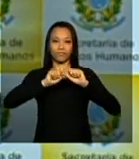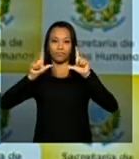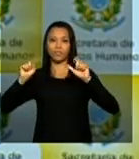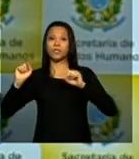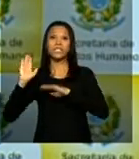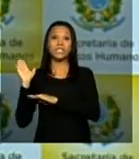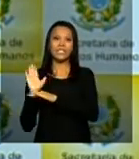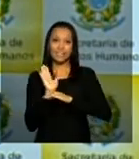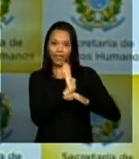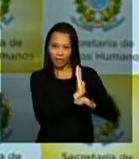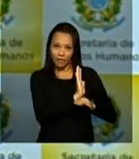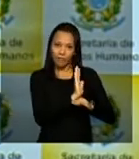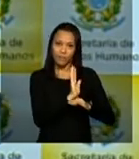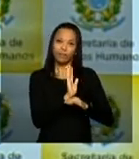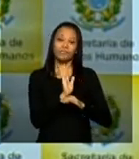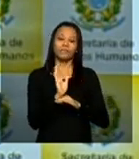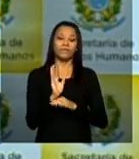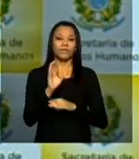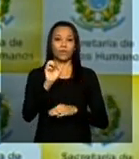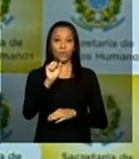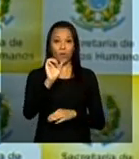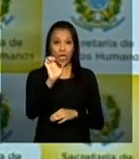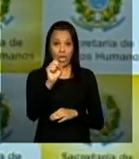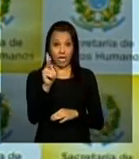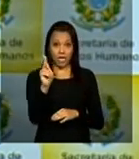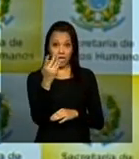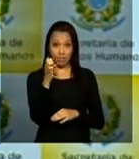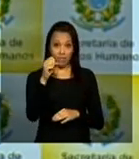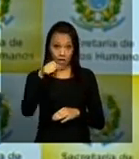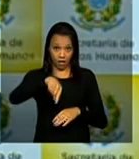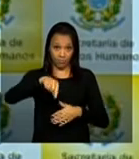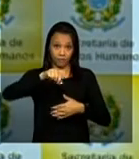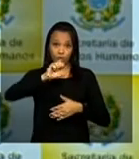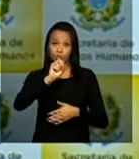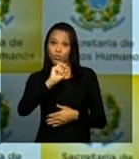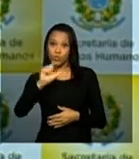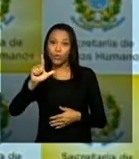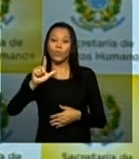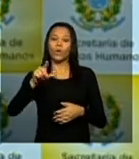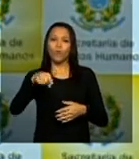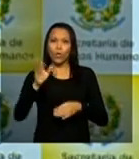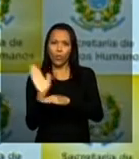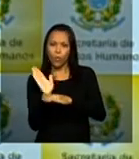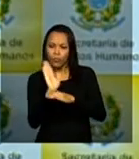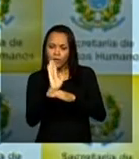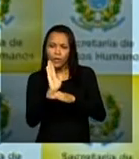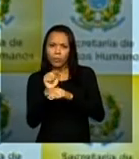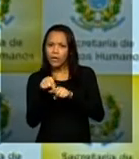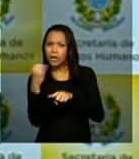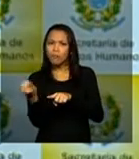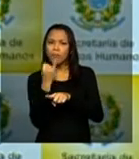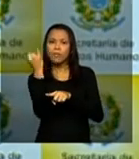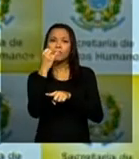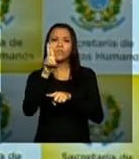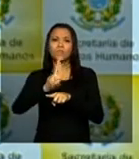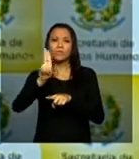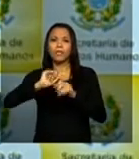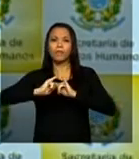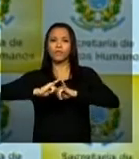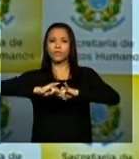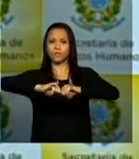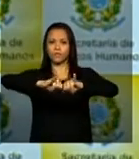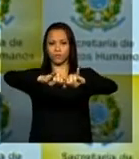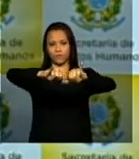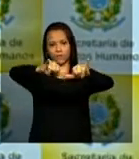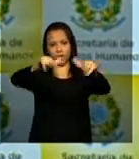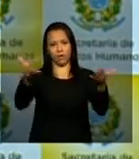humanos no hemisfério sul o audiovisual é um dos meios mais poderosos de registro e difusão da memória nos